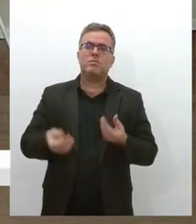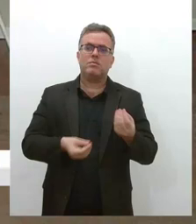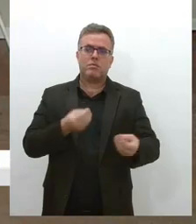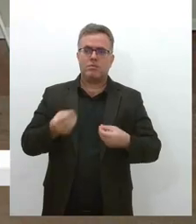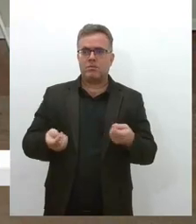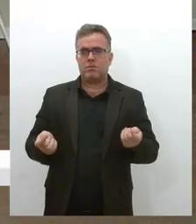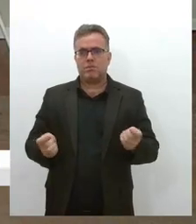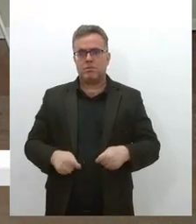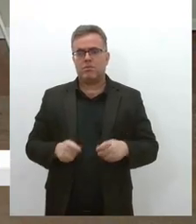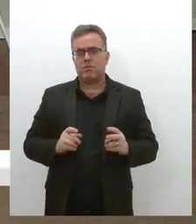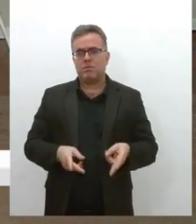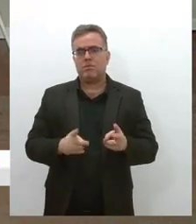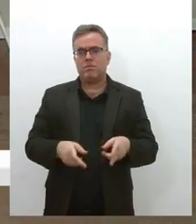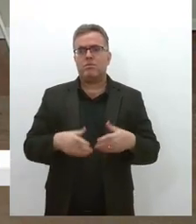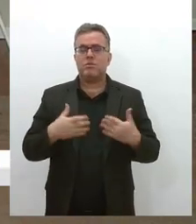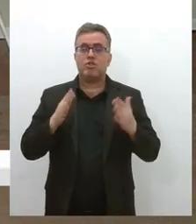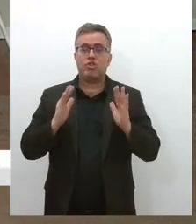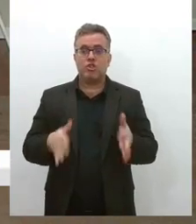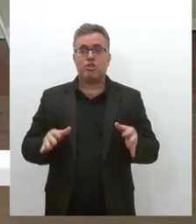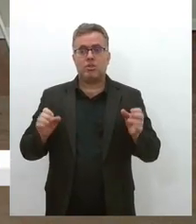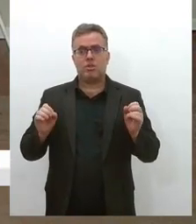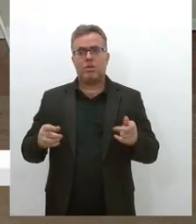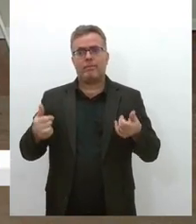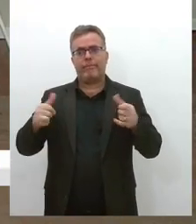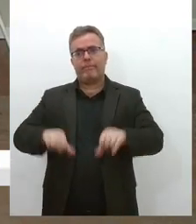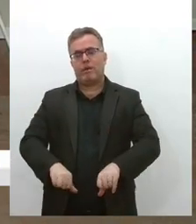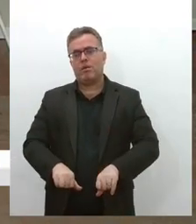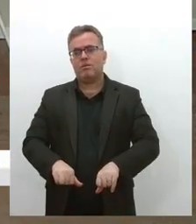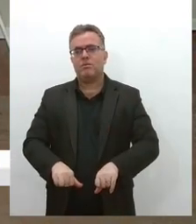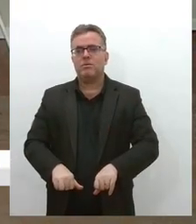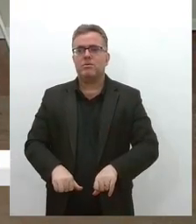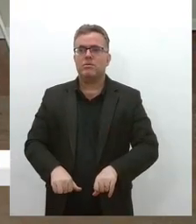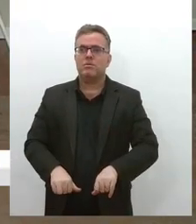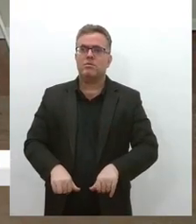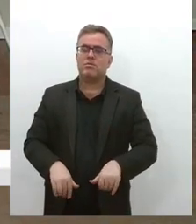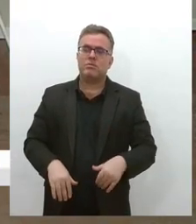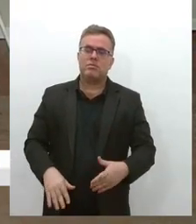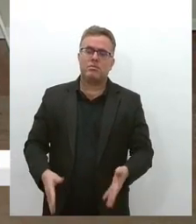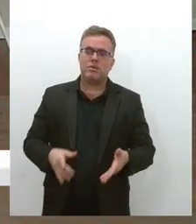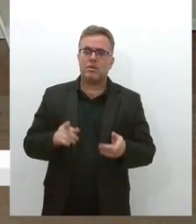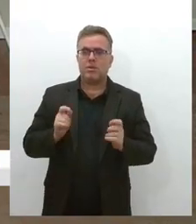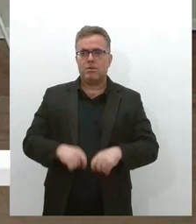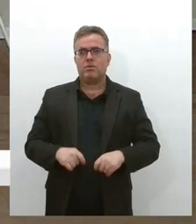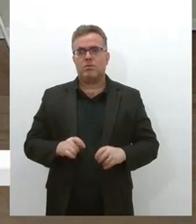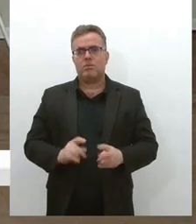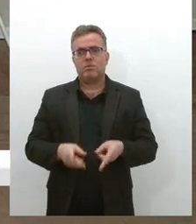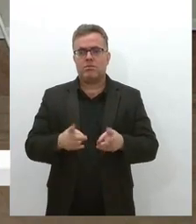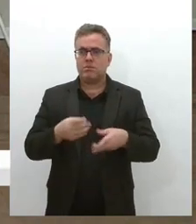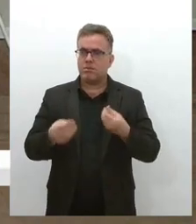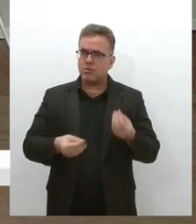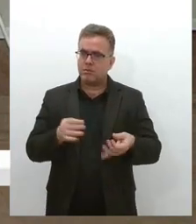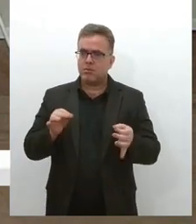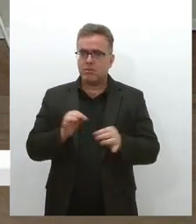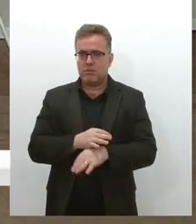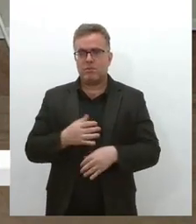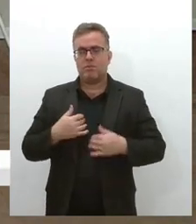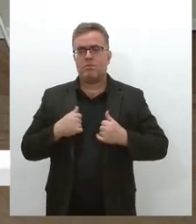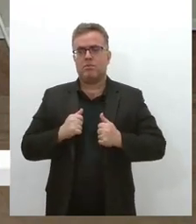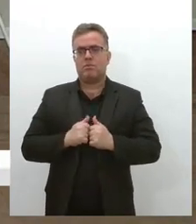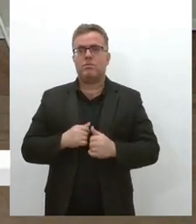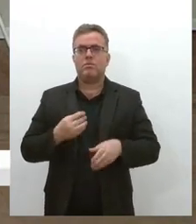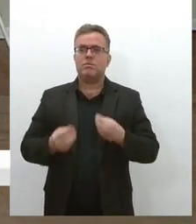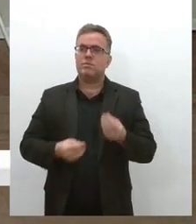precarizada está, assim, especificamente de vocês assistentes sociais, se quiser falar nacionalmente, ou